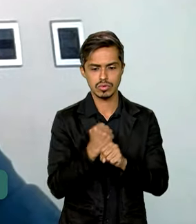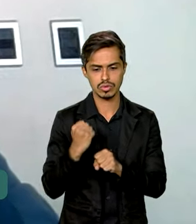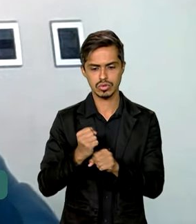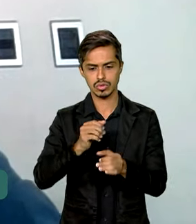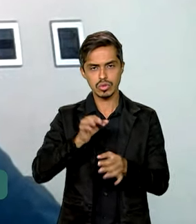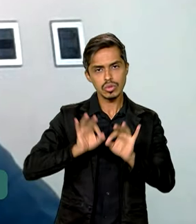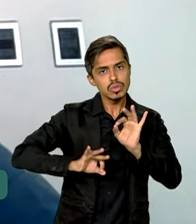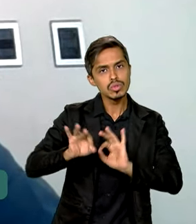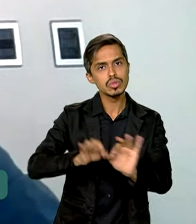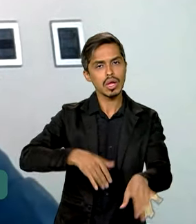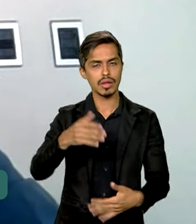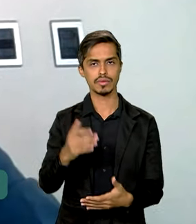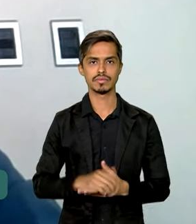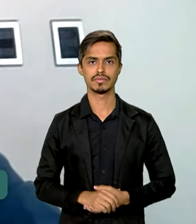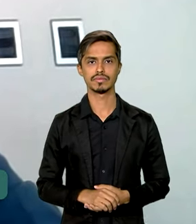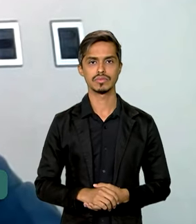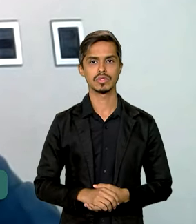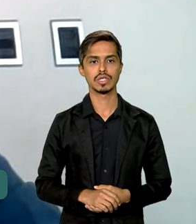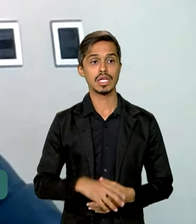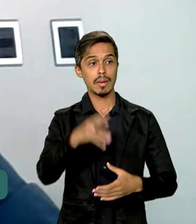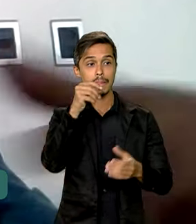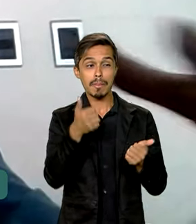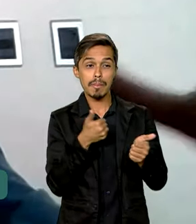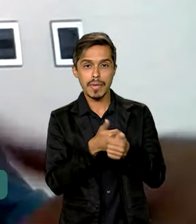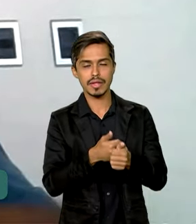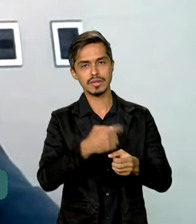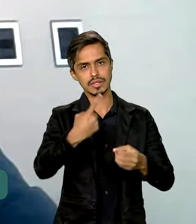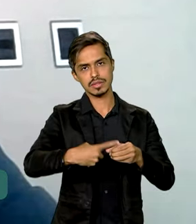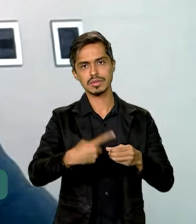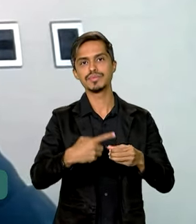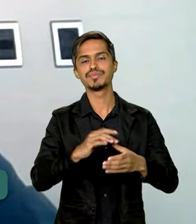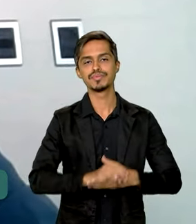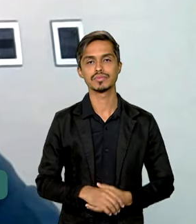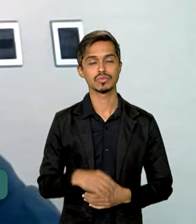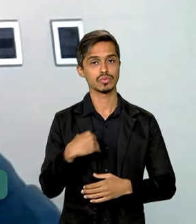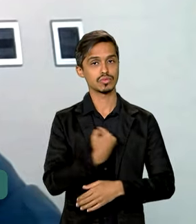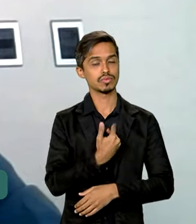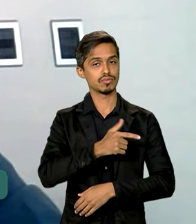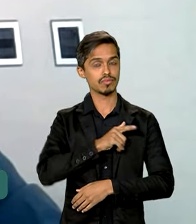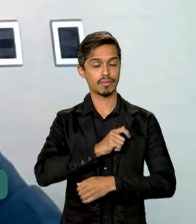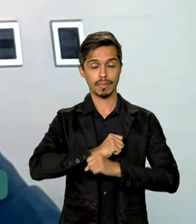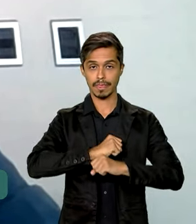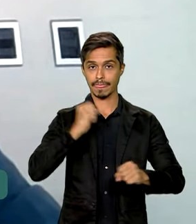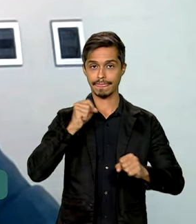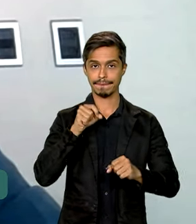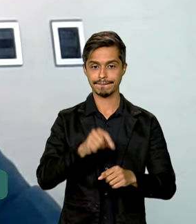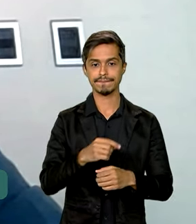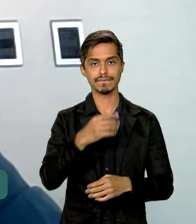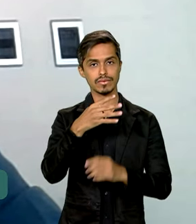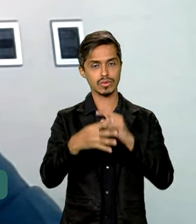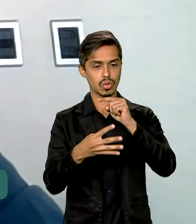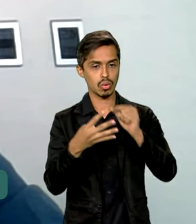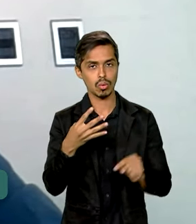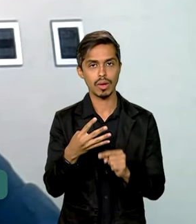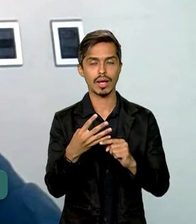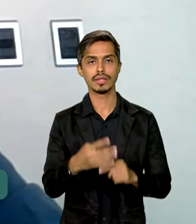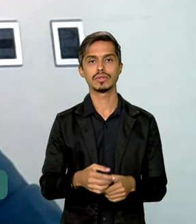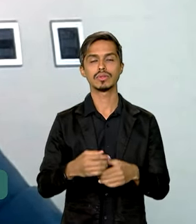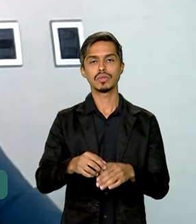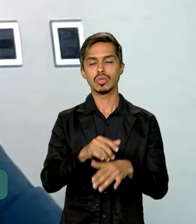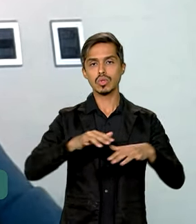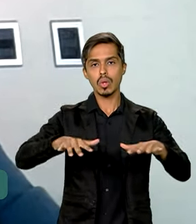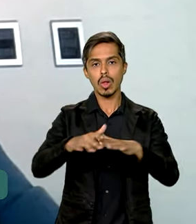urbanos. Então, gente tem, dentro desse mesmo projeto grande, são quatro parques lineares urbanos